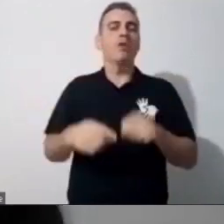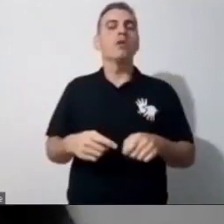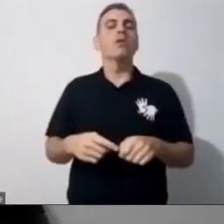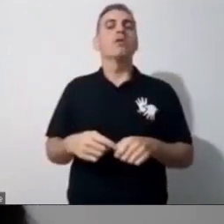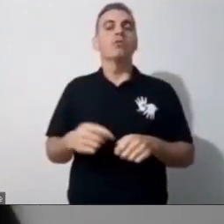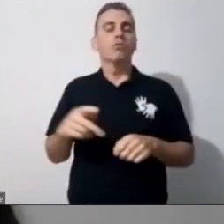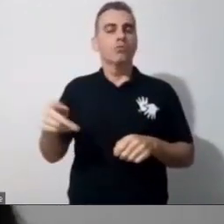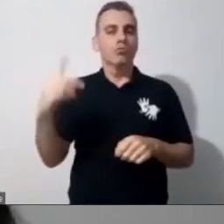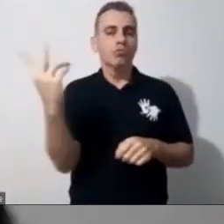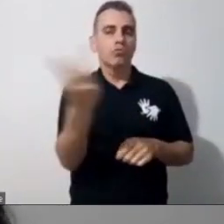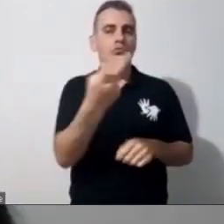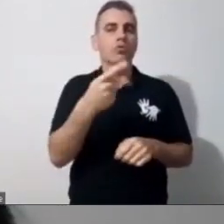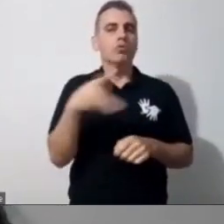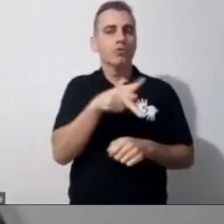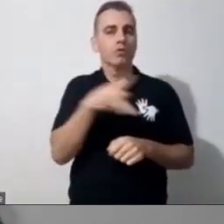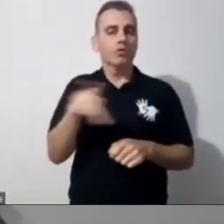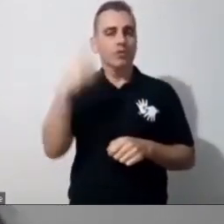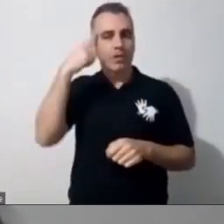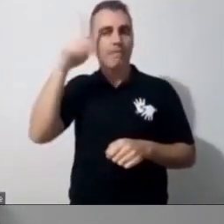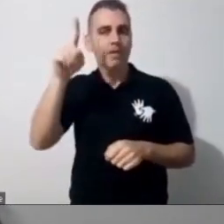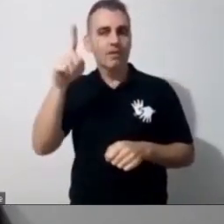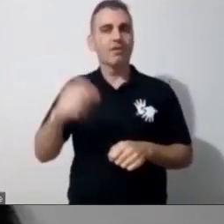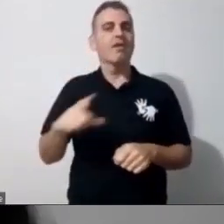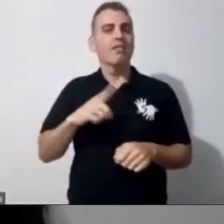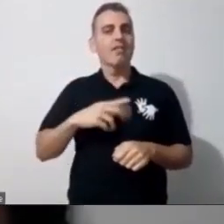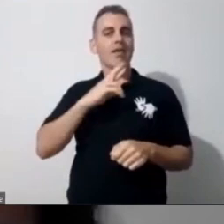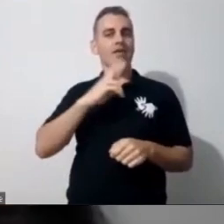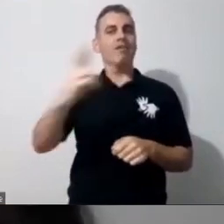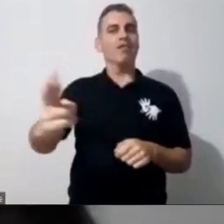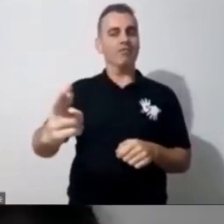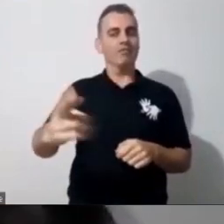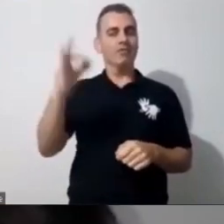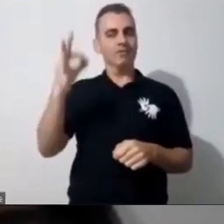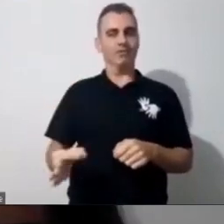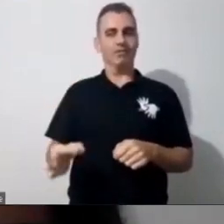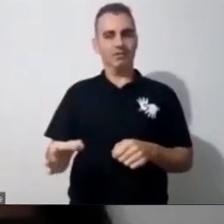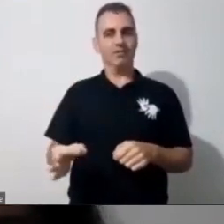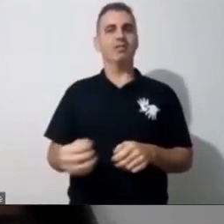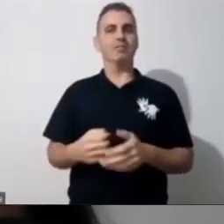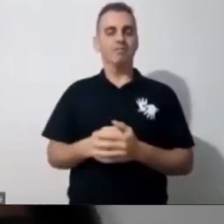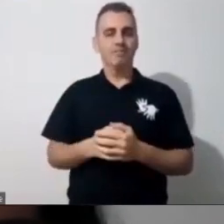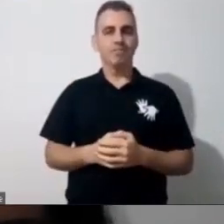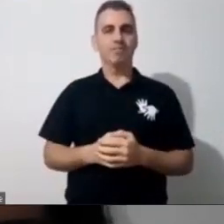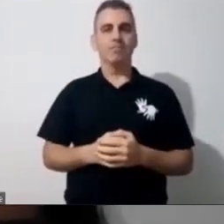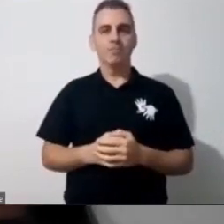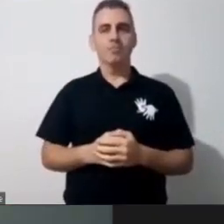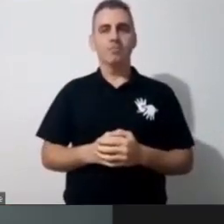ótimos resultados. Passo a palavra para a Gisele. Eu,